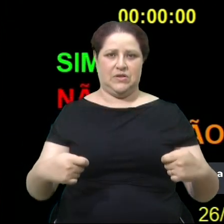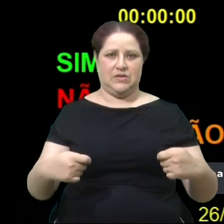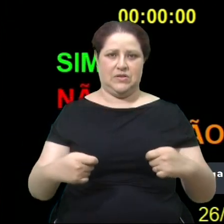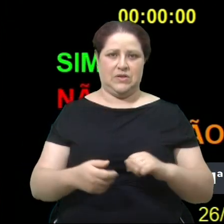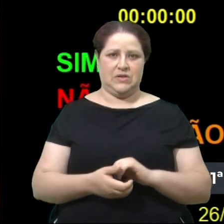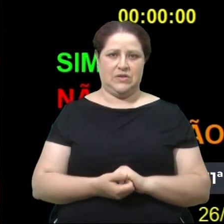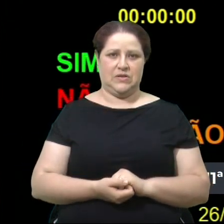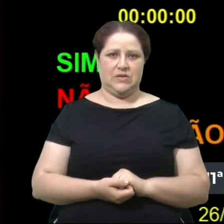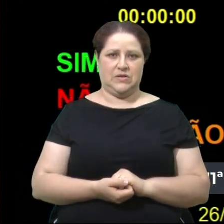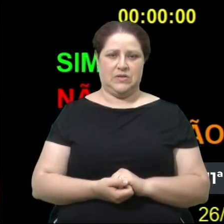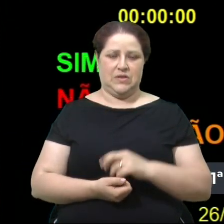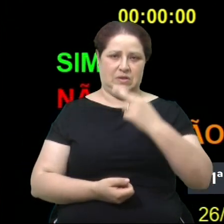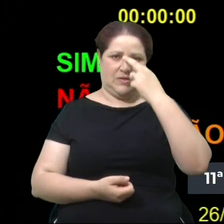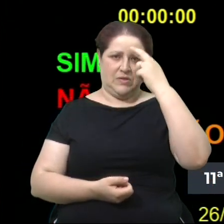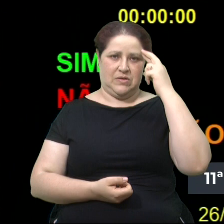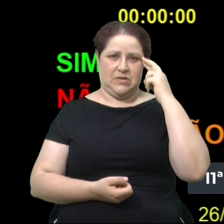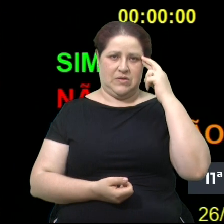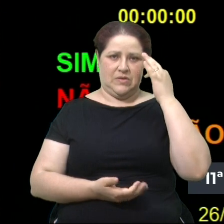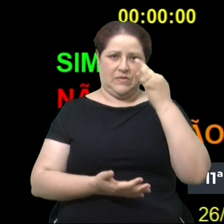Rafael Bueno ausente.